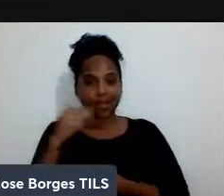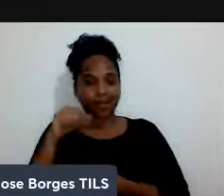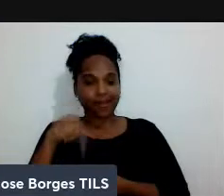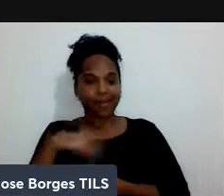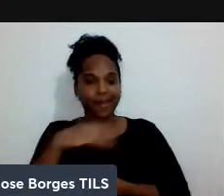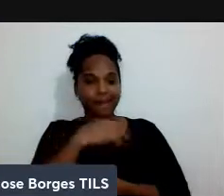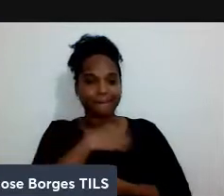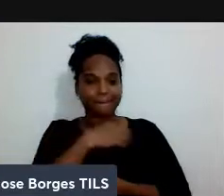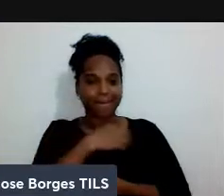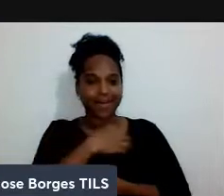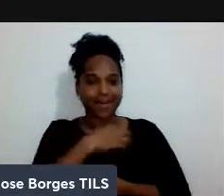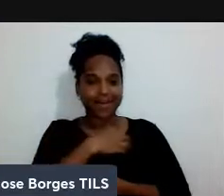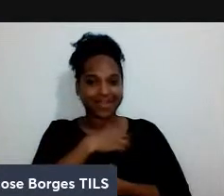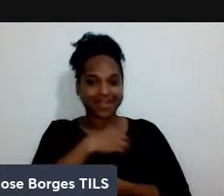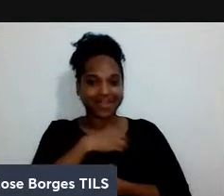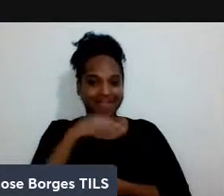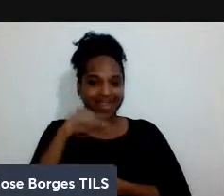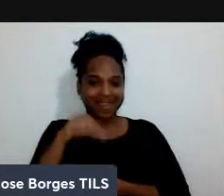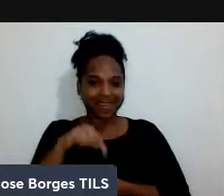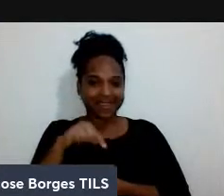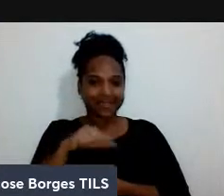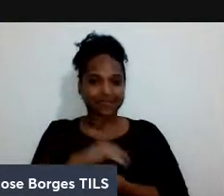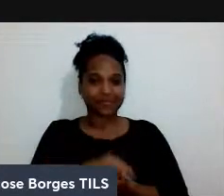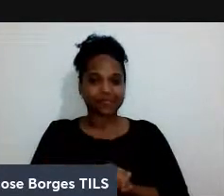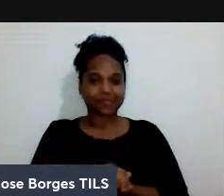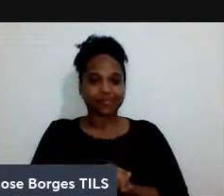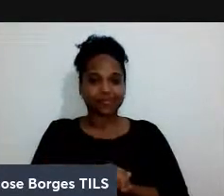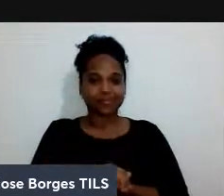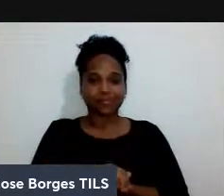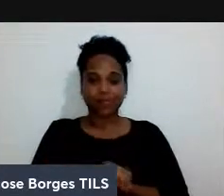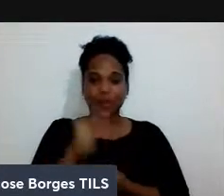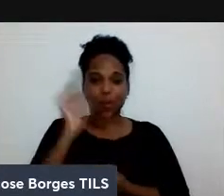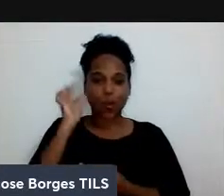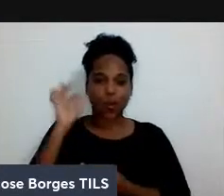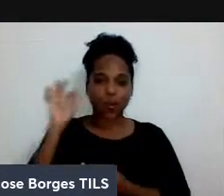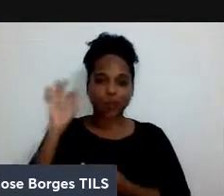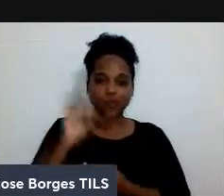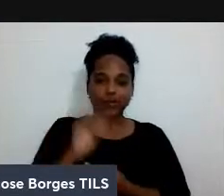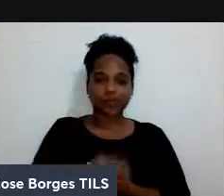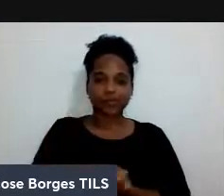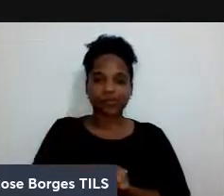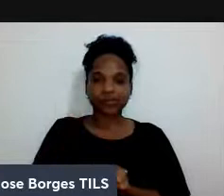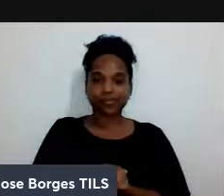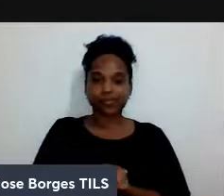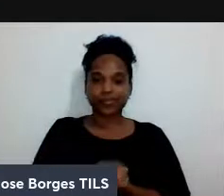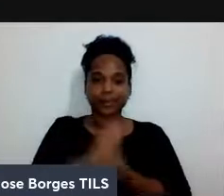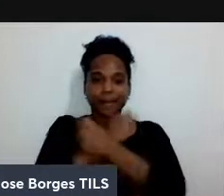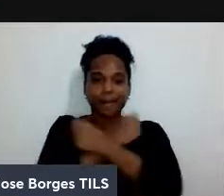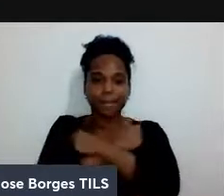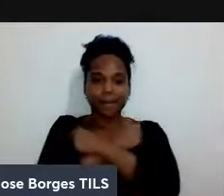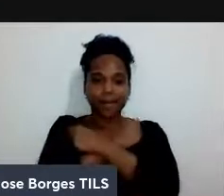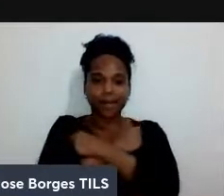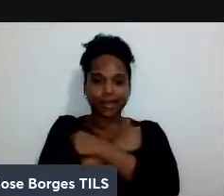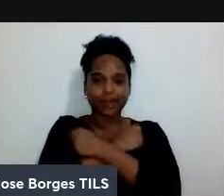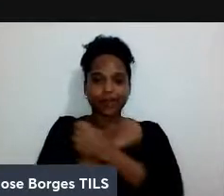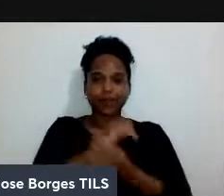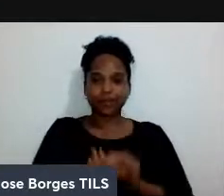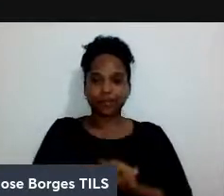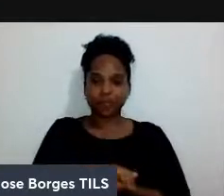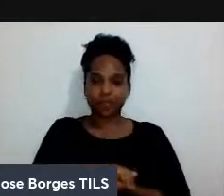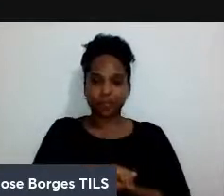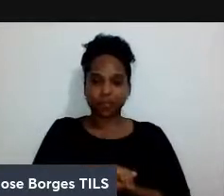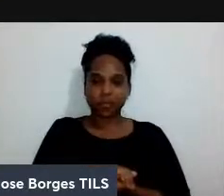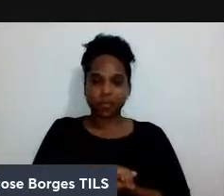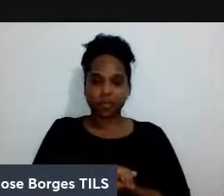apresentar com um seminário presencial seria ótimo forte abraço eu vou vou